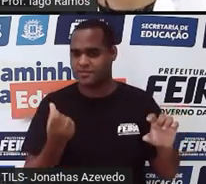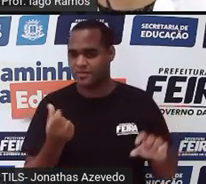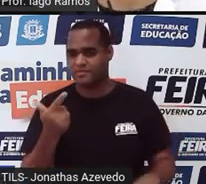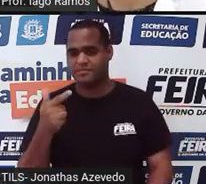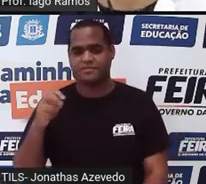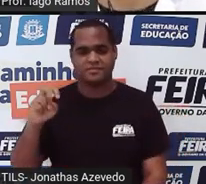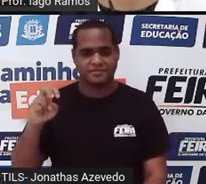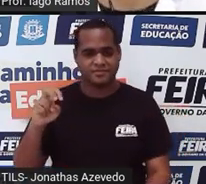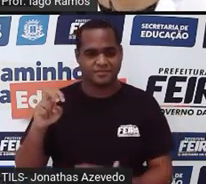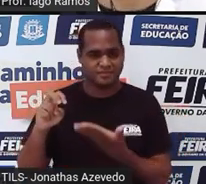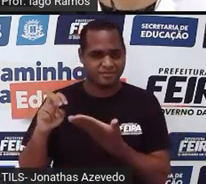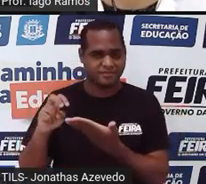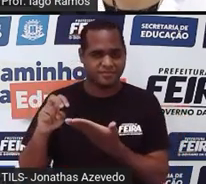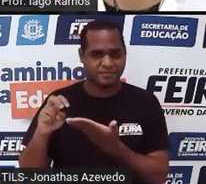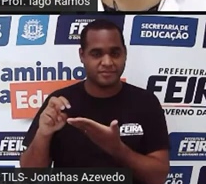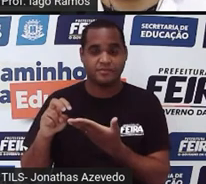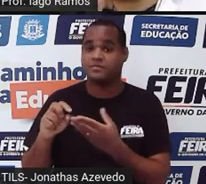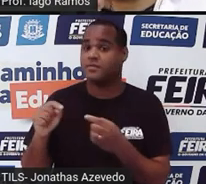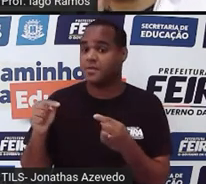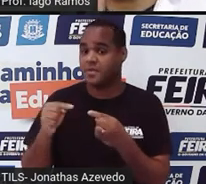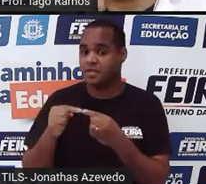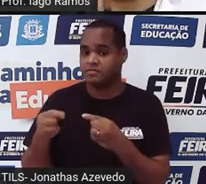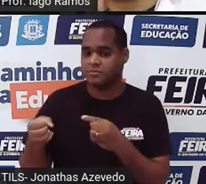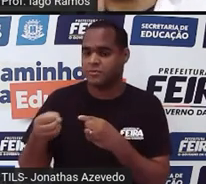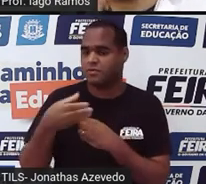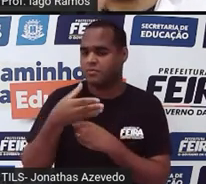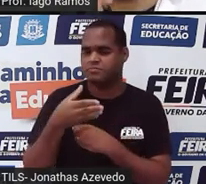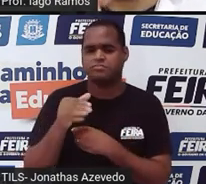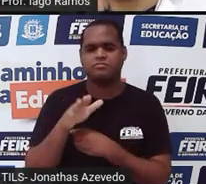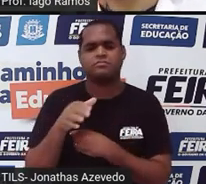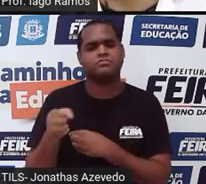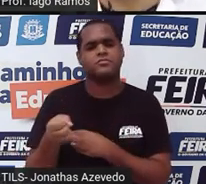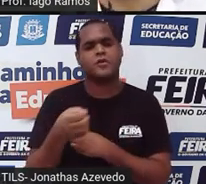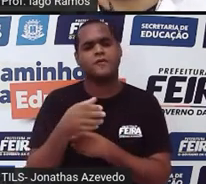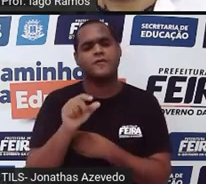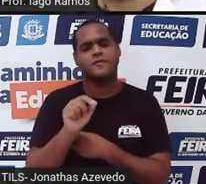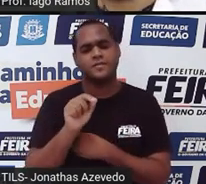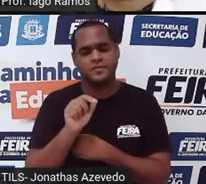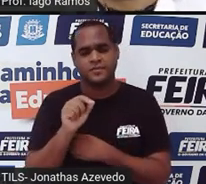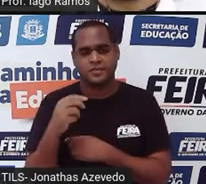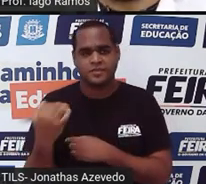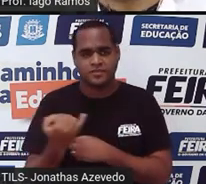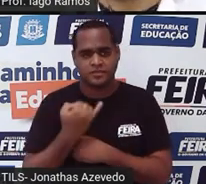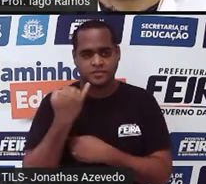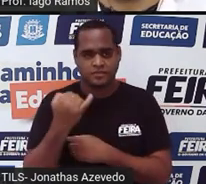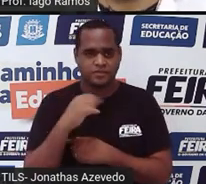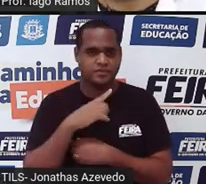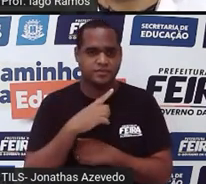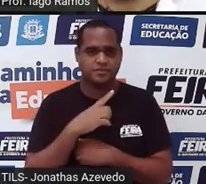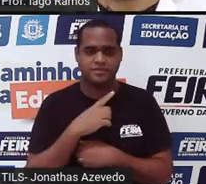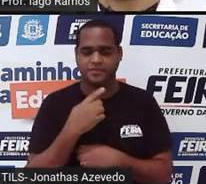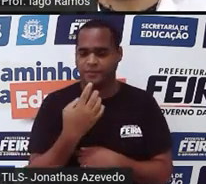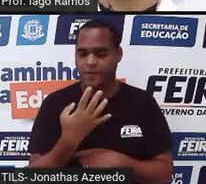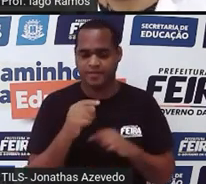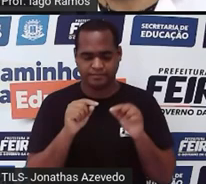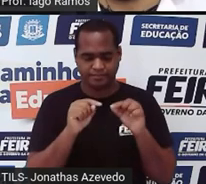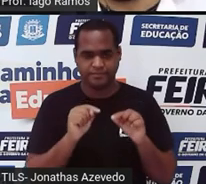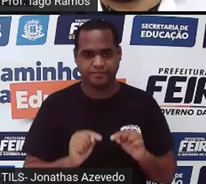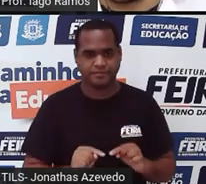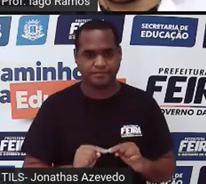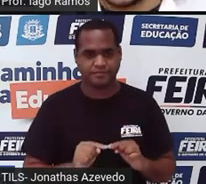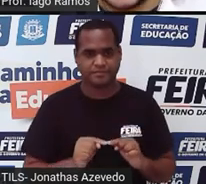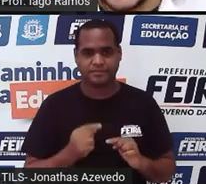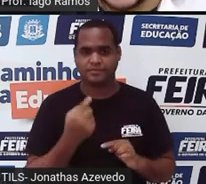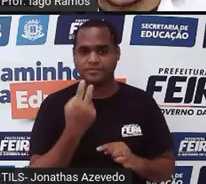está fazendo, já está formando uma nova sequência. Só que essa nova sequência é interessante. 4 é o resultado de 2